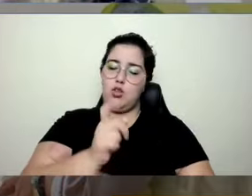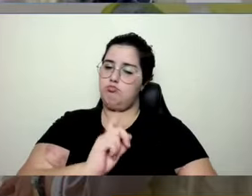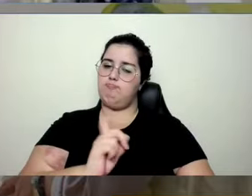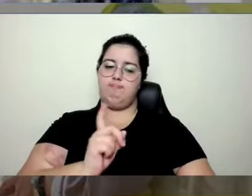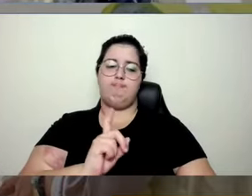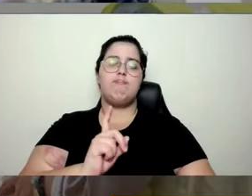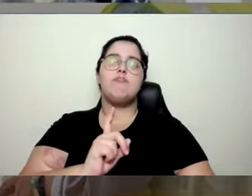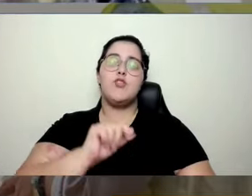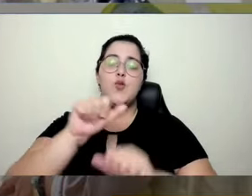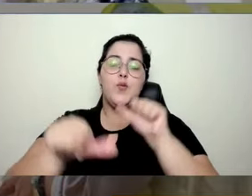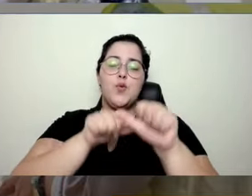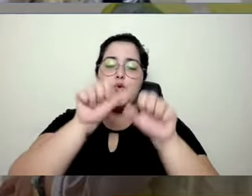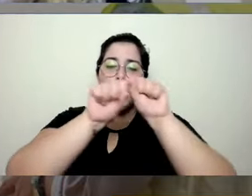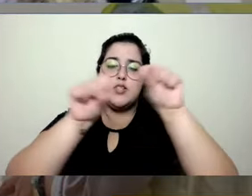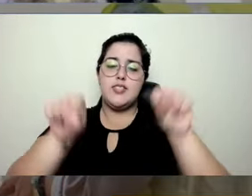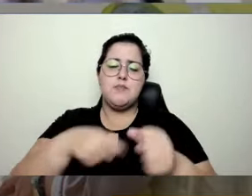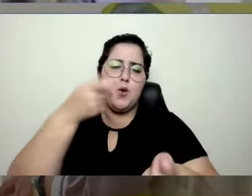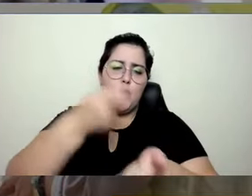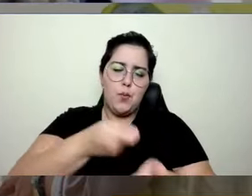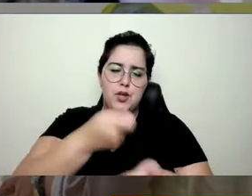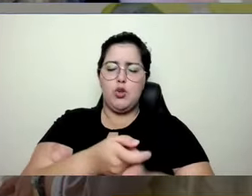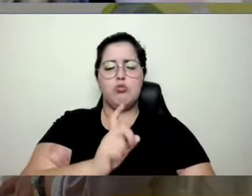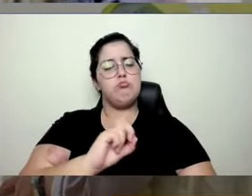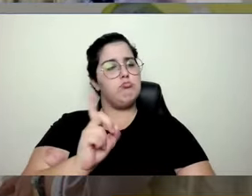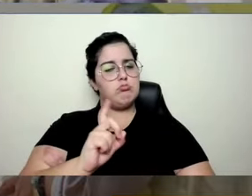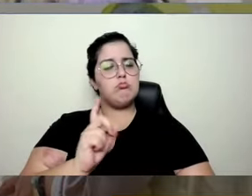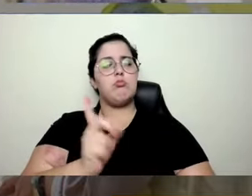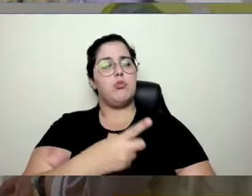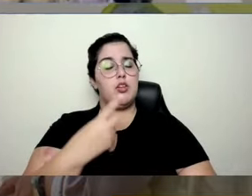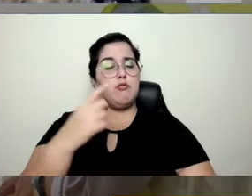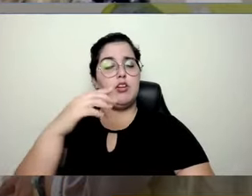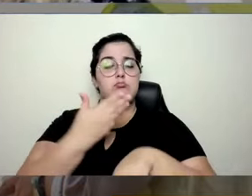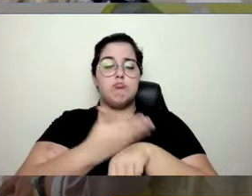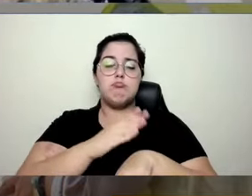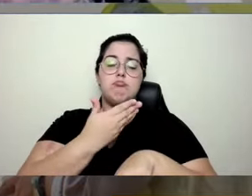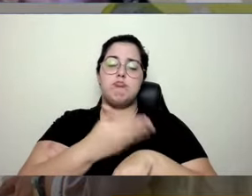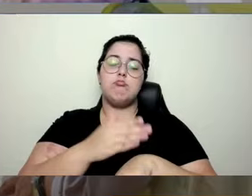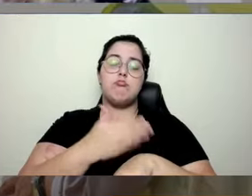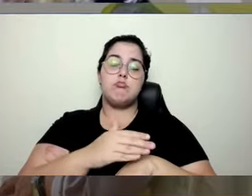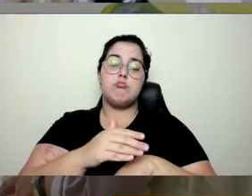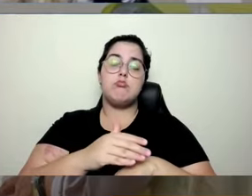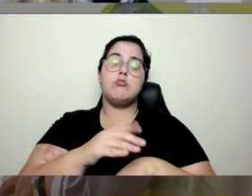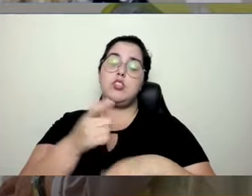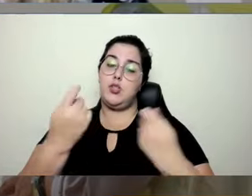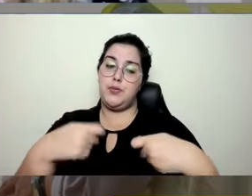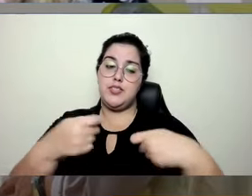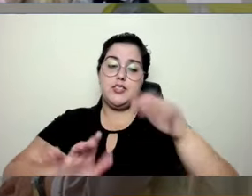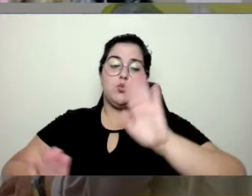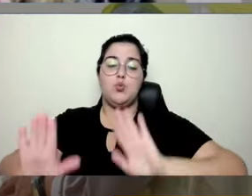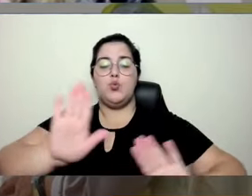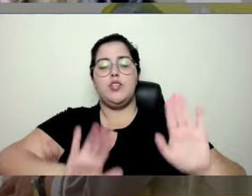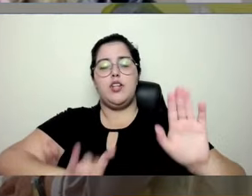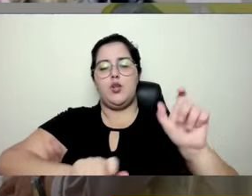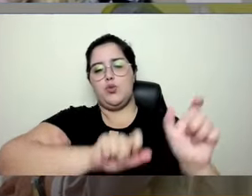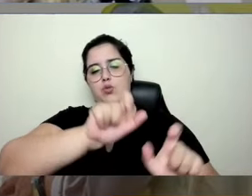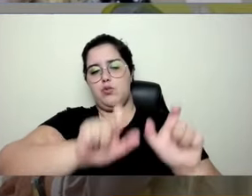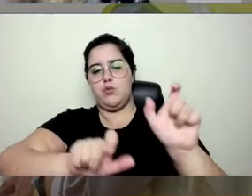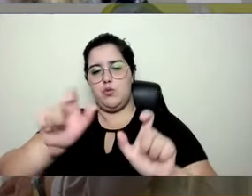mudei o sistema, você tem que usar, não, a gente tem que abraçar as pessoas, ter cuidado com as pessoas, né,